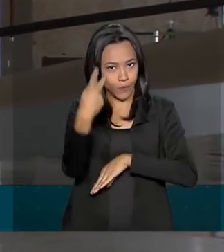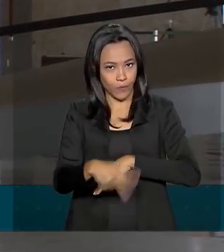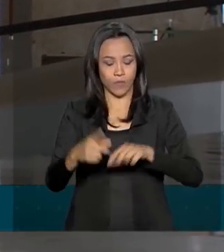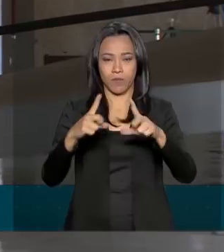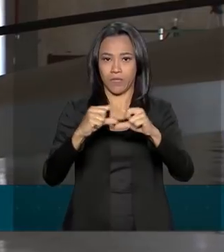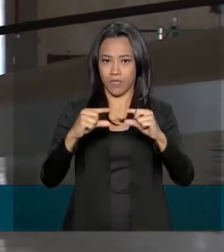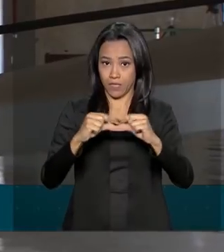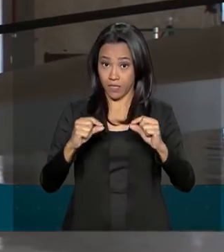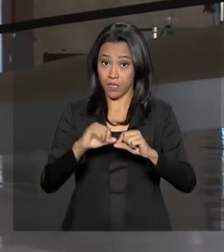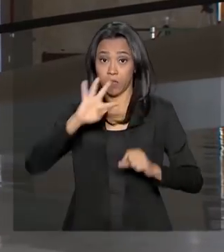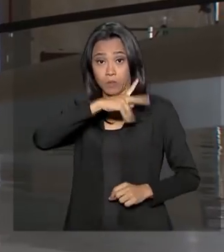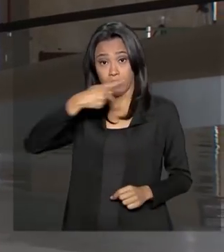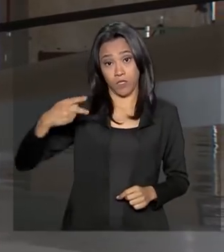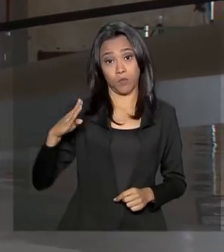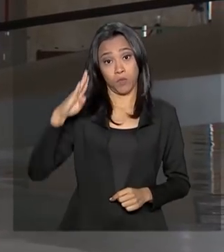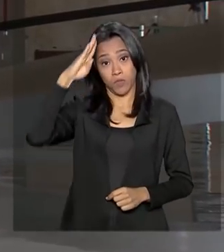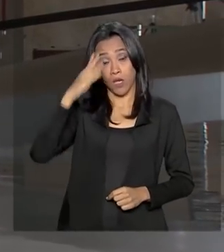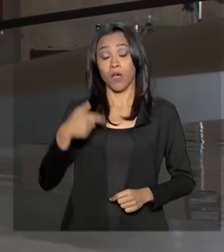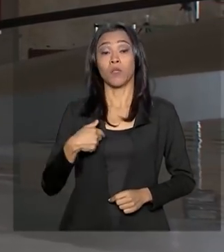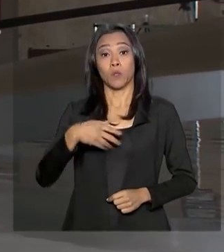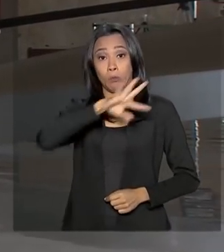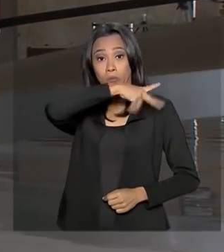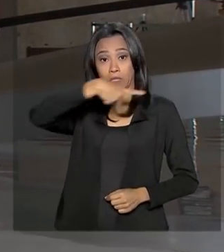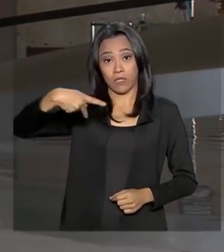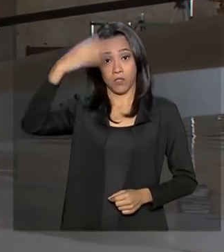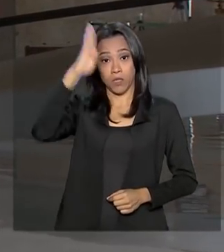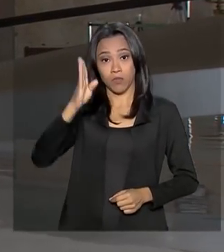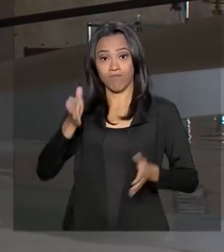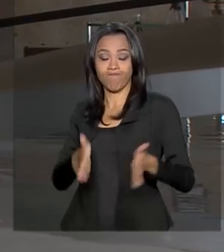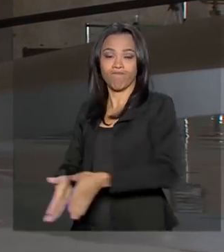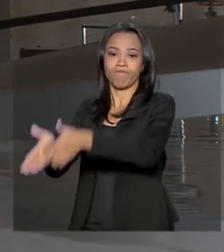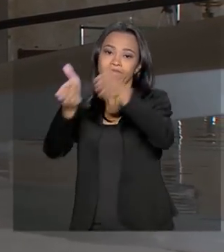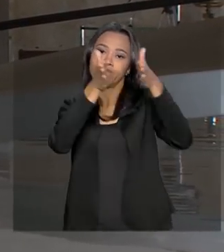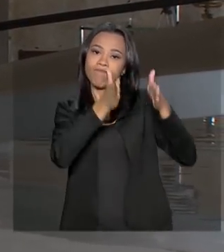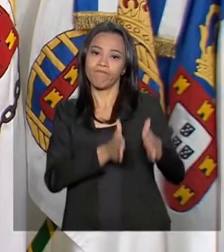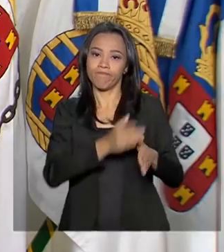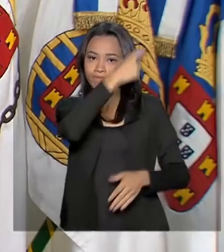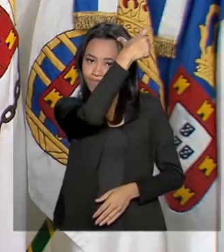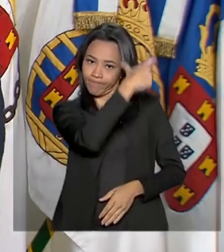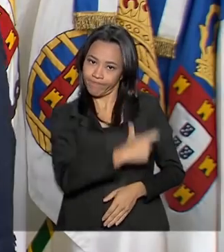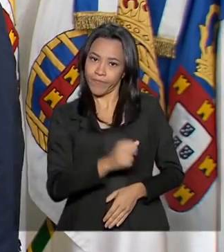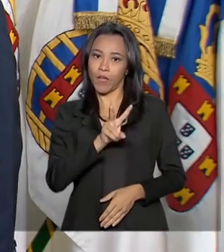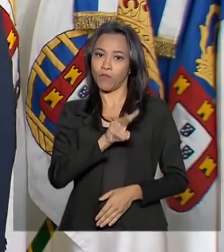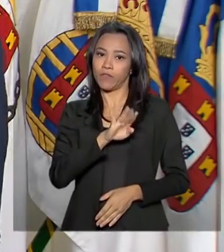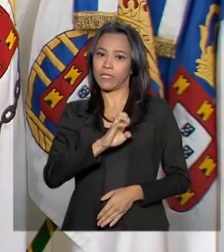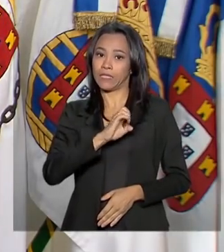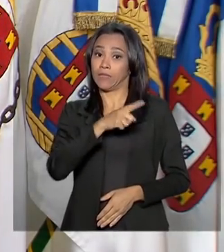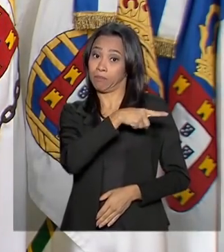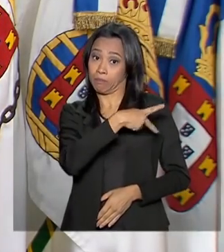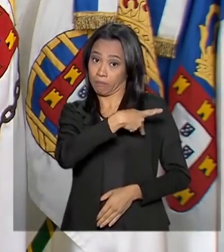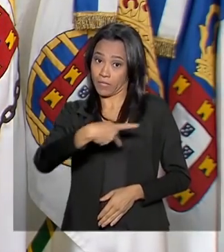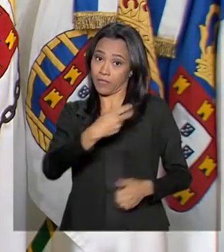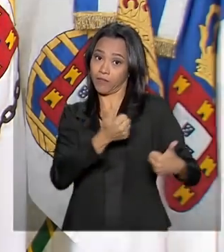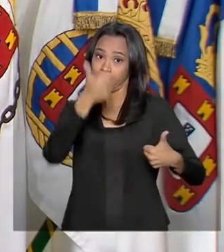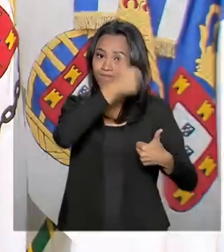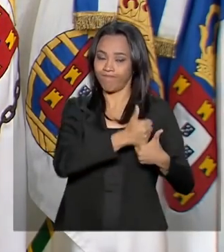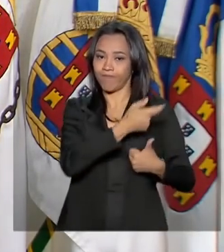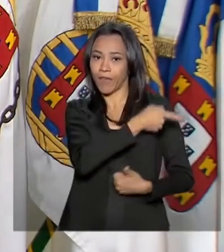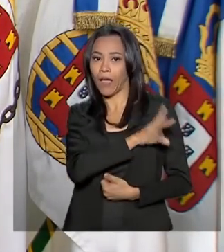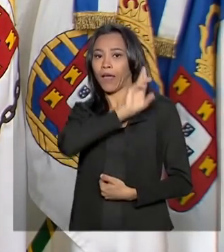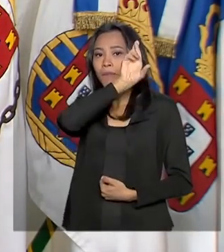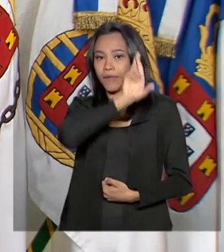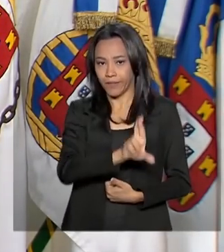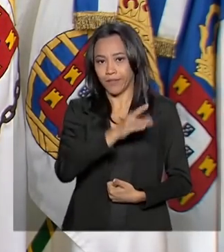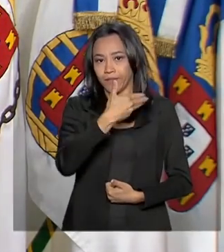Brasília. Jair Bolsonaro transmitiu o cargo ao vice-presidente Hamilton Mourão, que vai representá-lo nesse